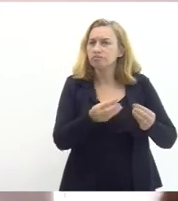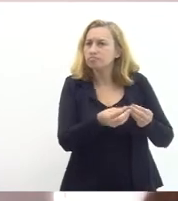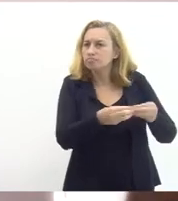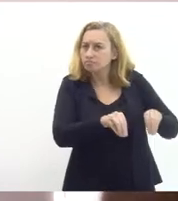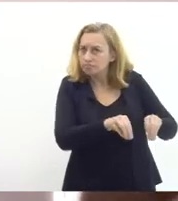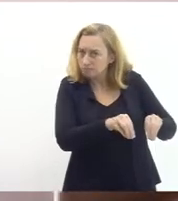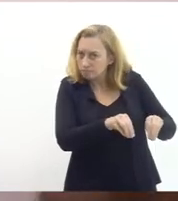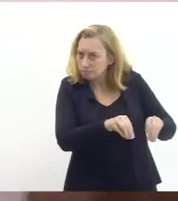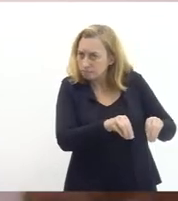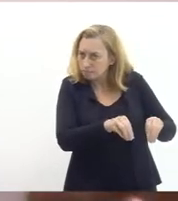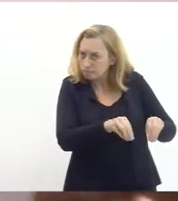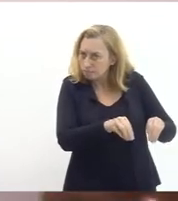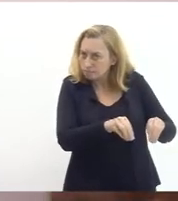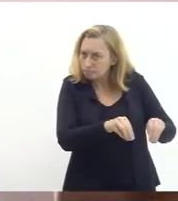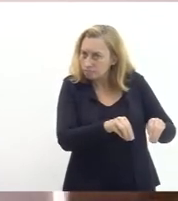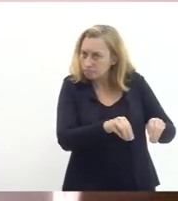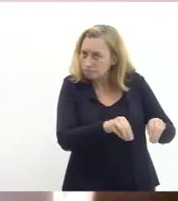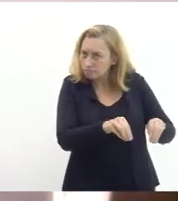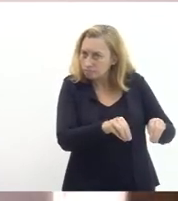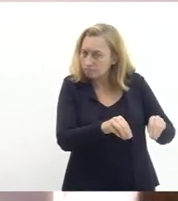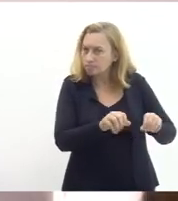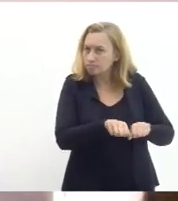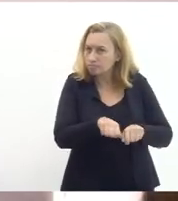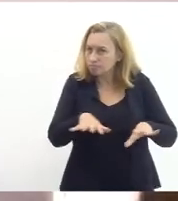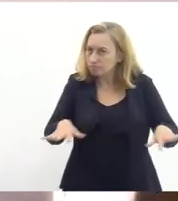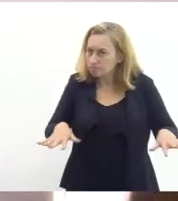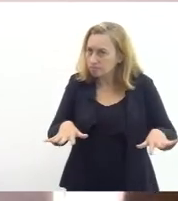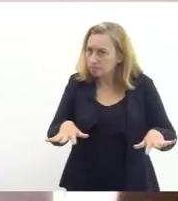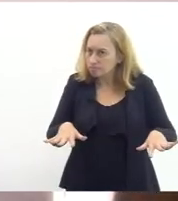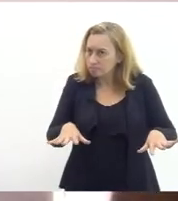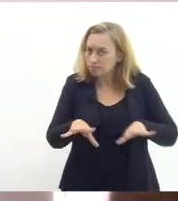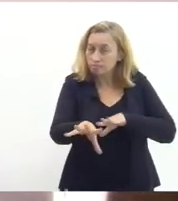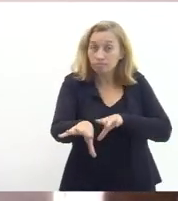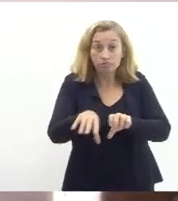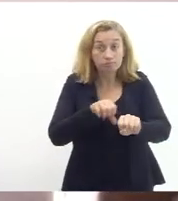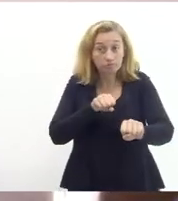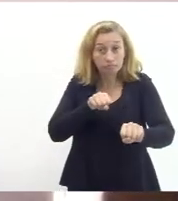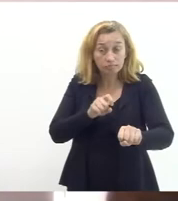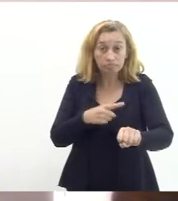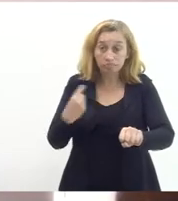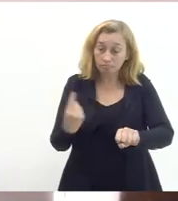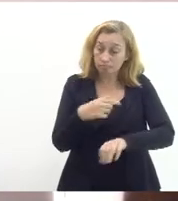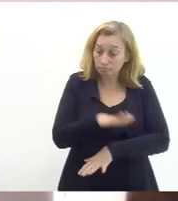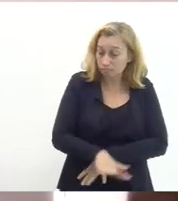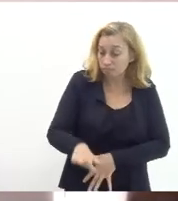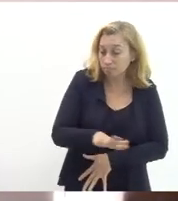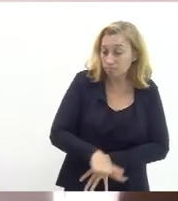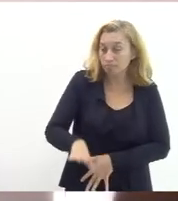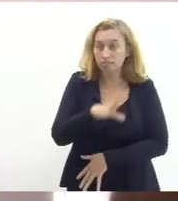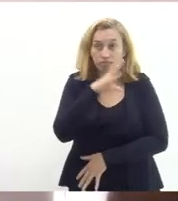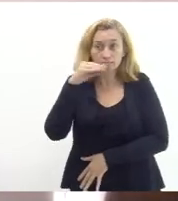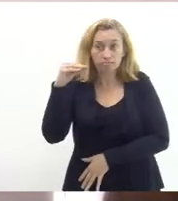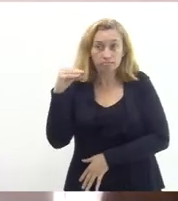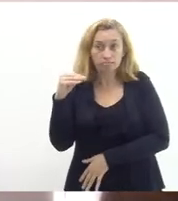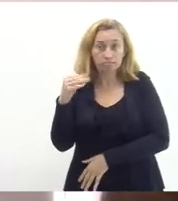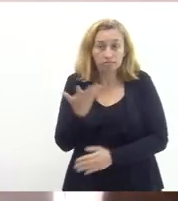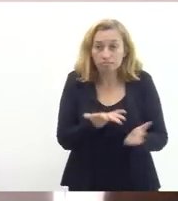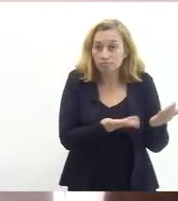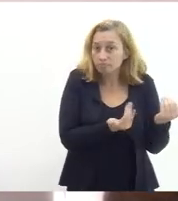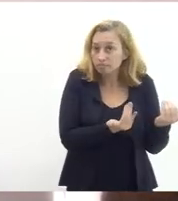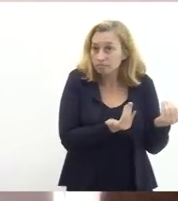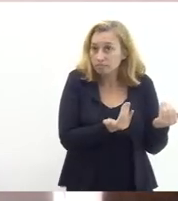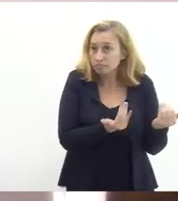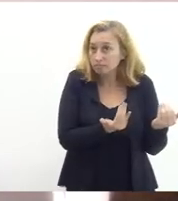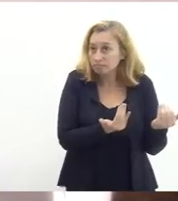as sequelas deixadas pela pandemia na formação das nossas crianças adolescentes e jovens ainda vão se fazer